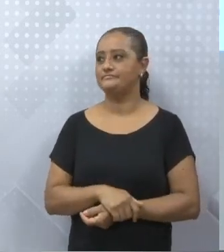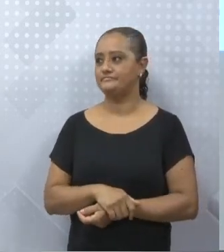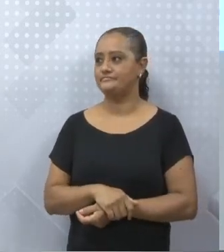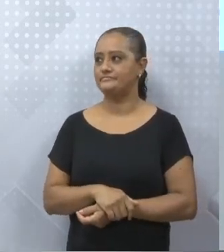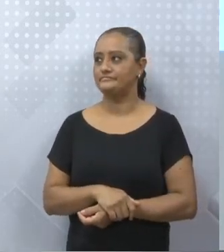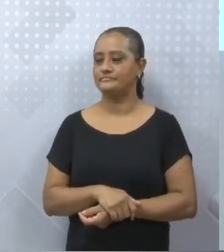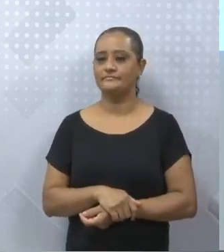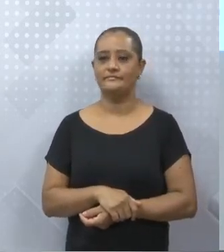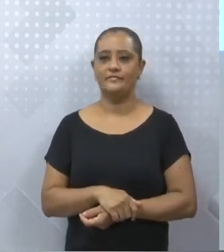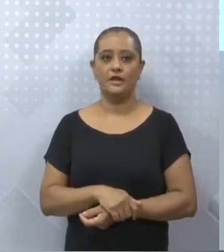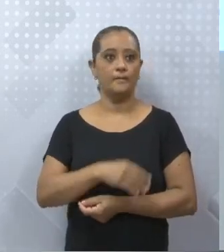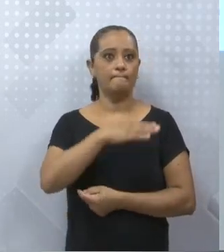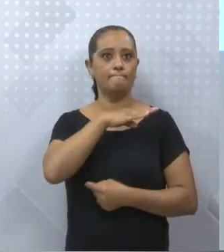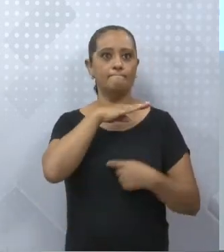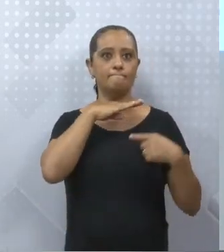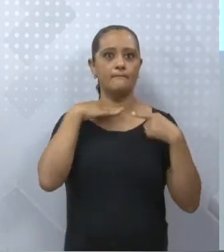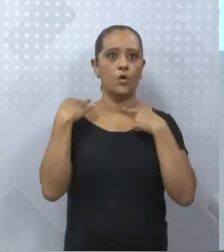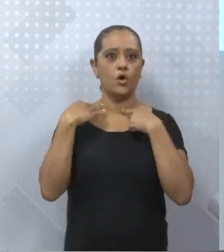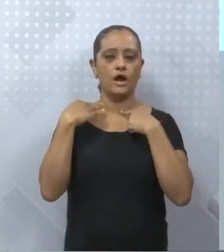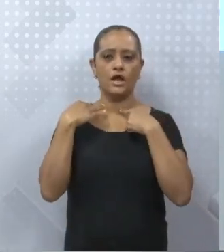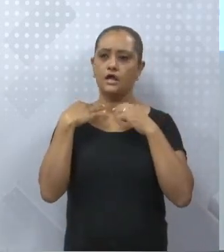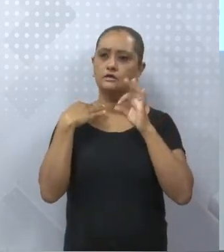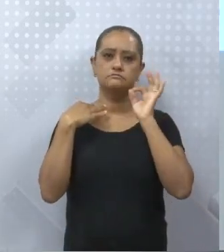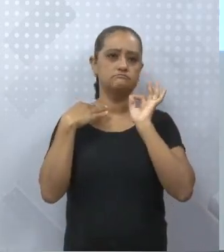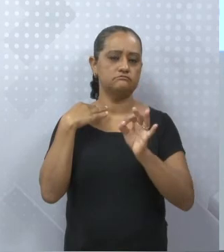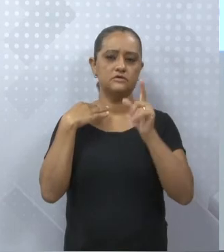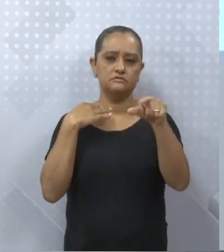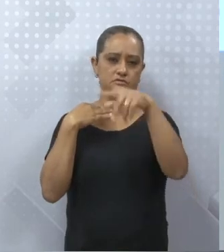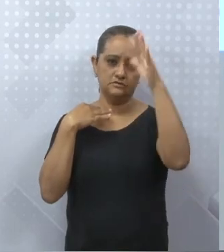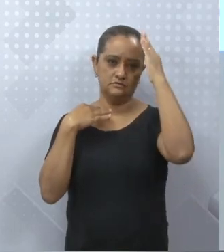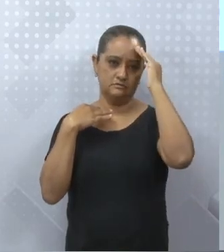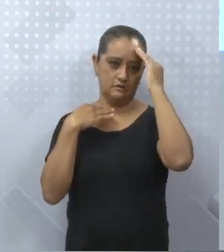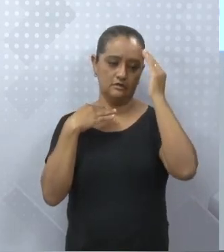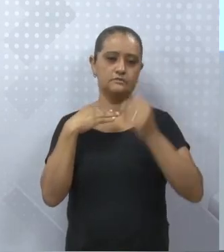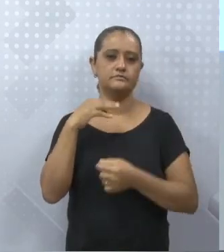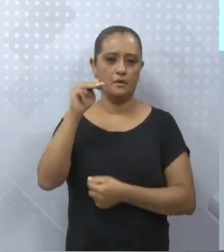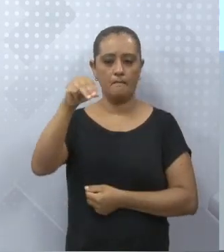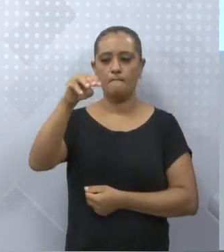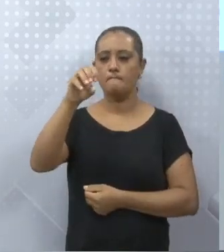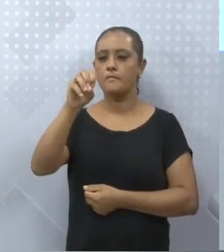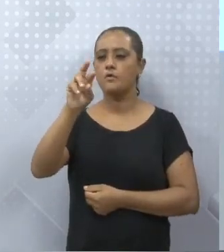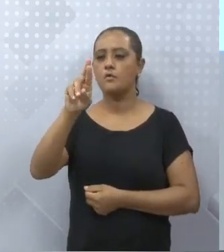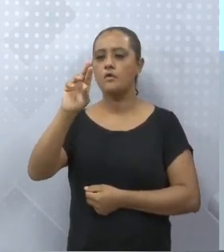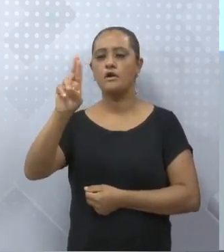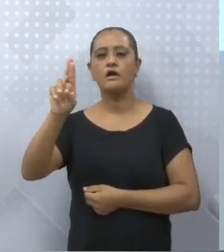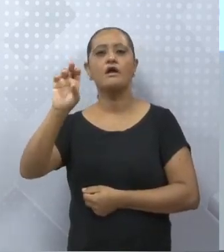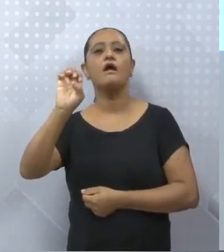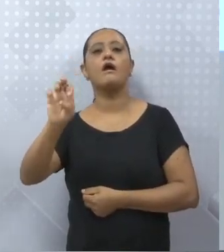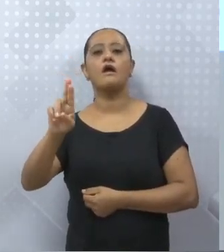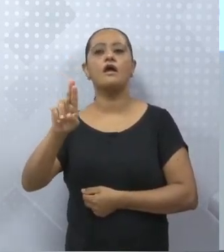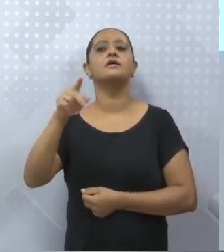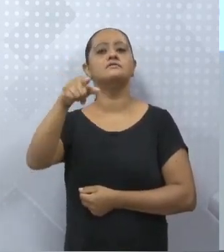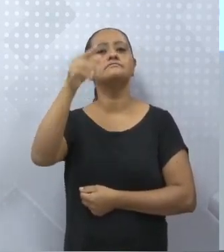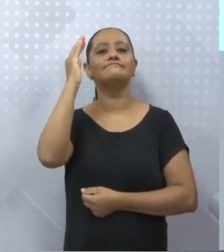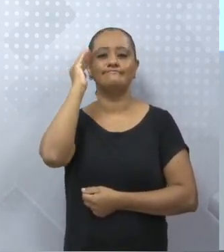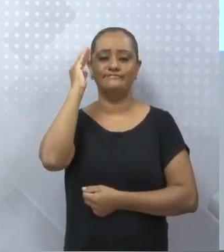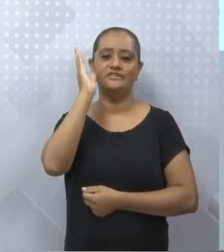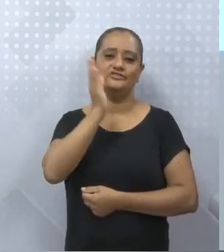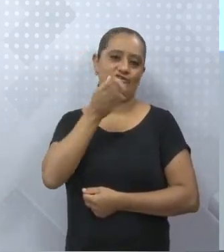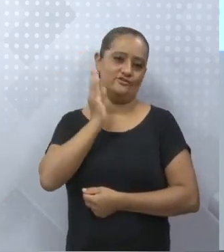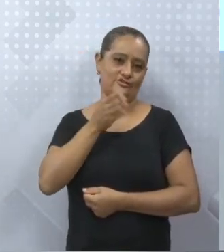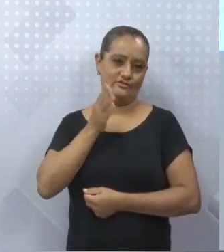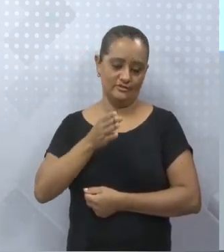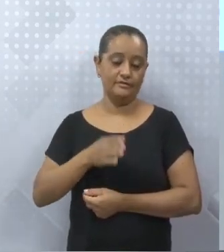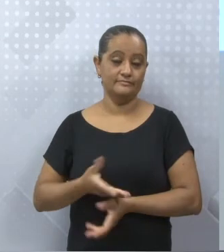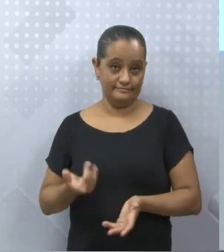morrer, a ação está completa. A ação está completa. Não precisa mais dizer alguma coisa. E quando você diz, morreu de quê?